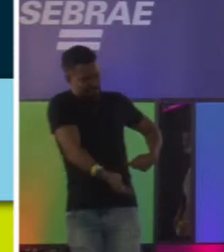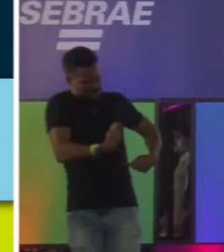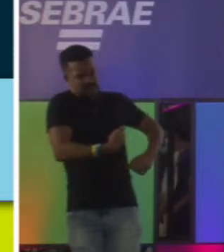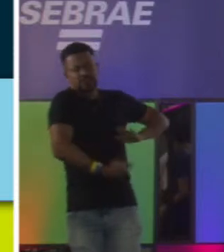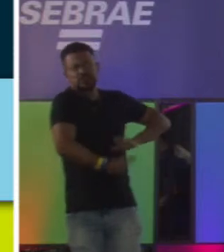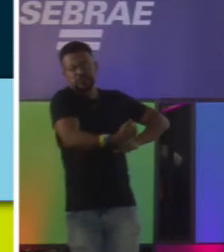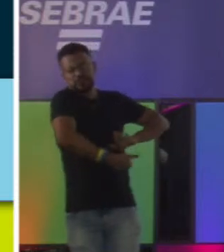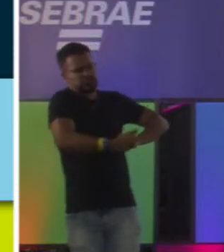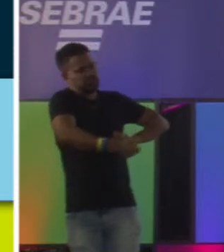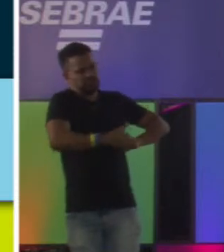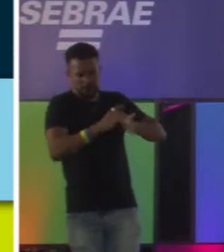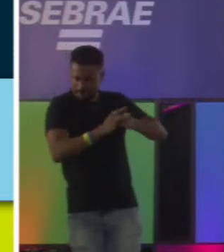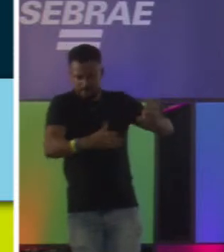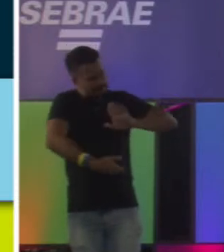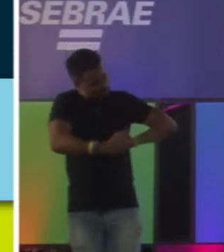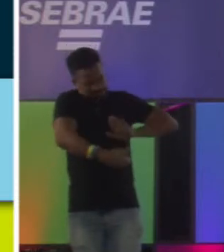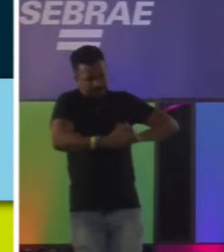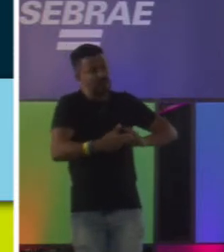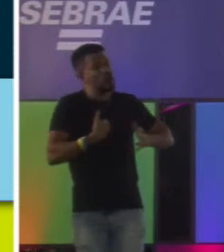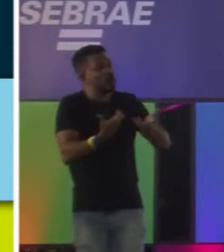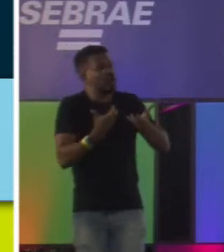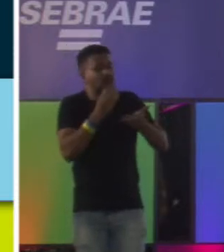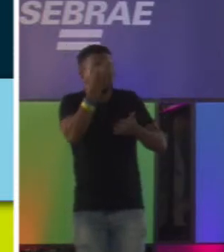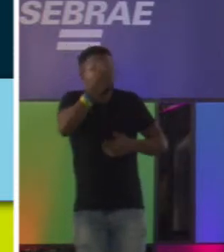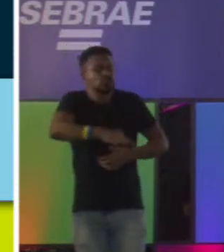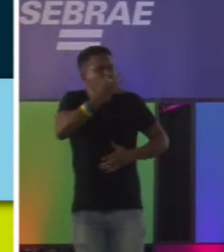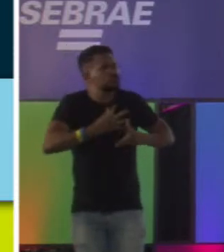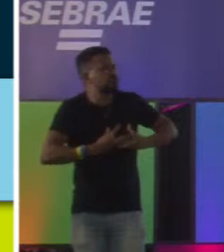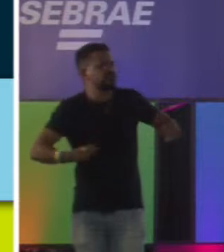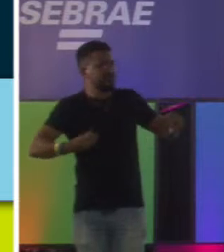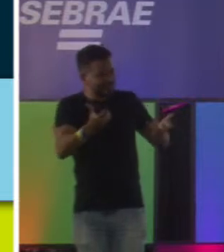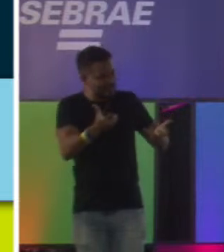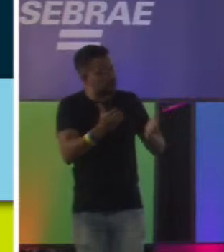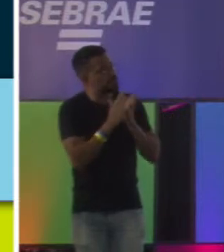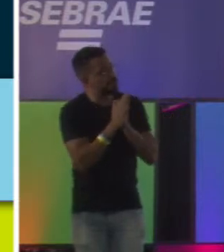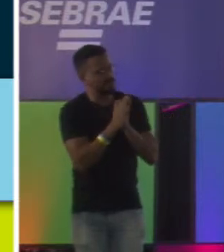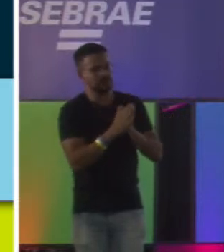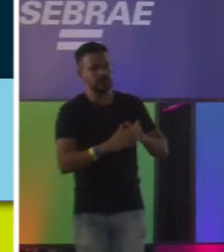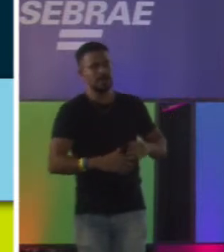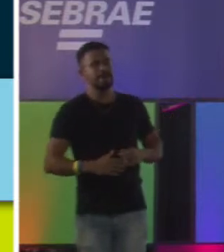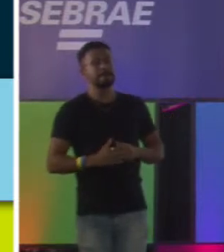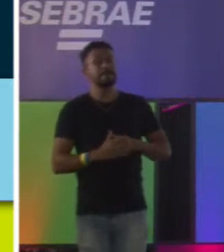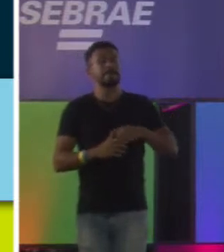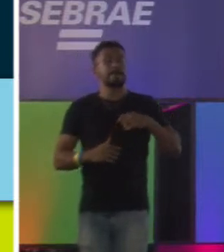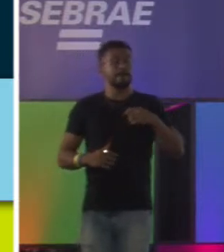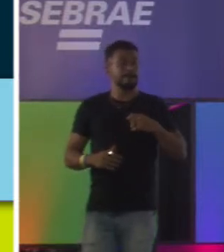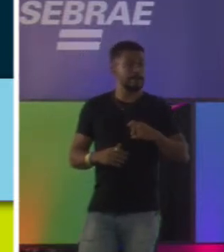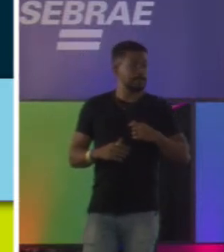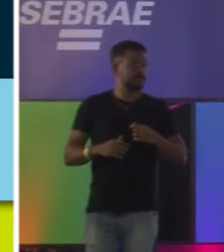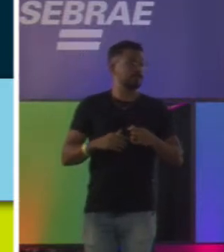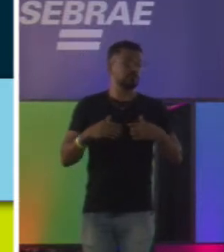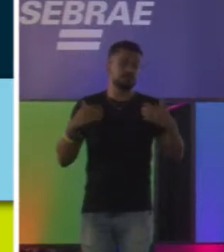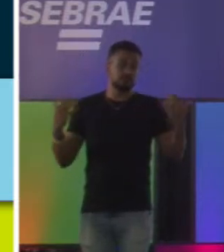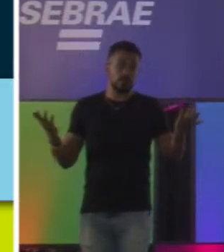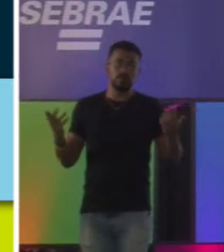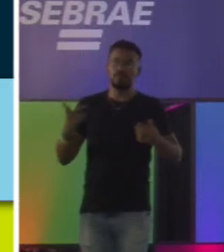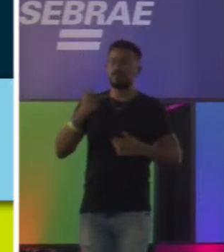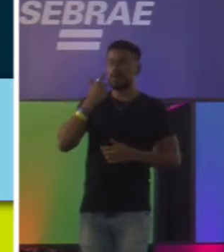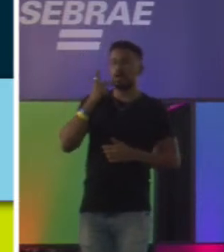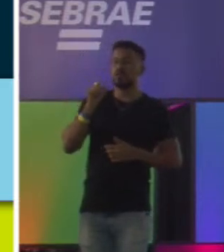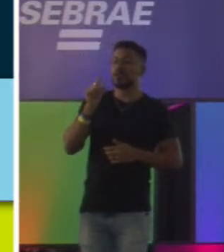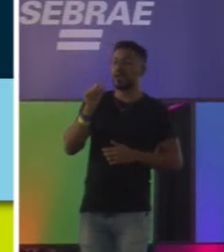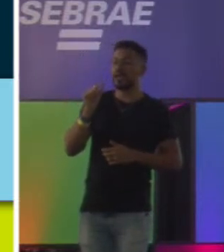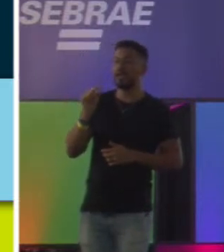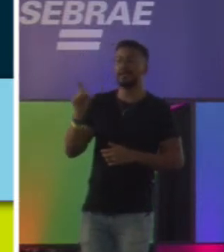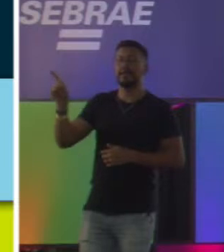Tira todas as tripas. Só acaba com essa dor. Pelo amor de Deus. Então, quando a gente fala de priorizar